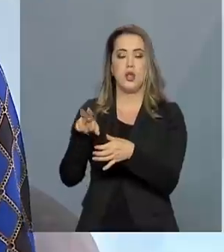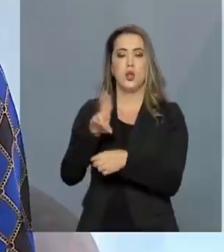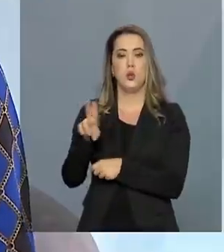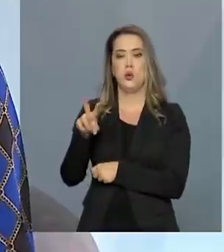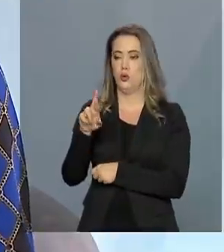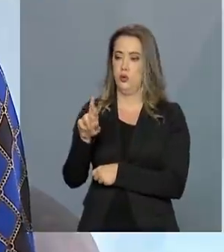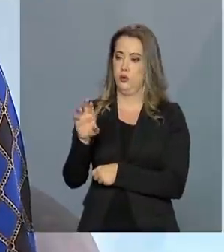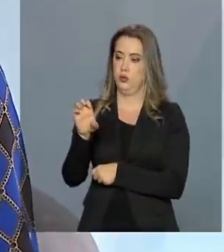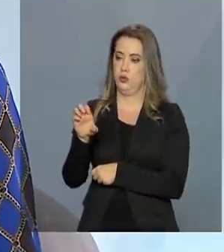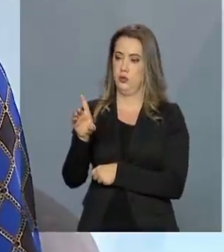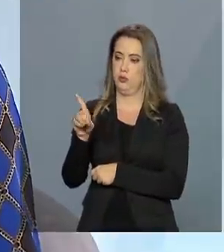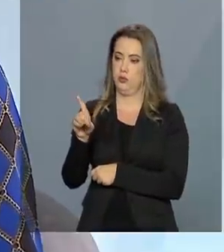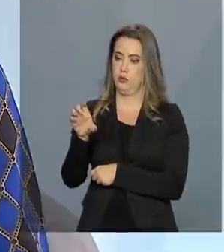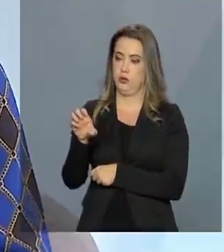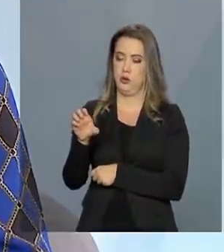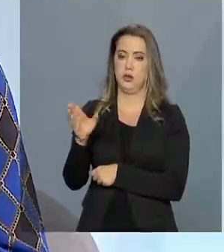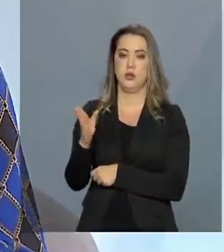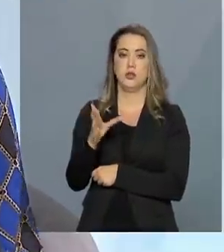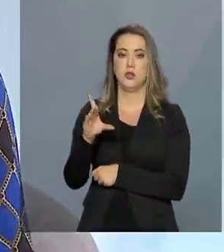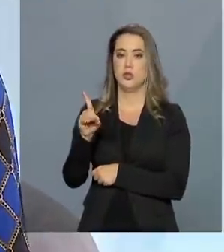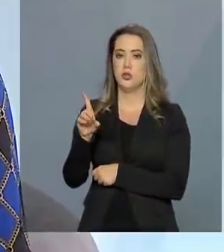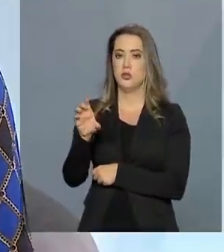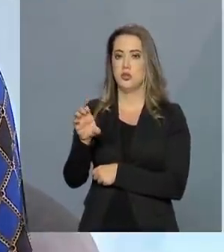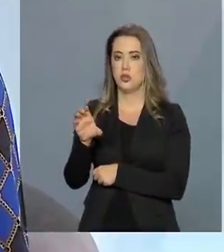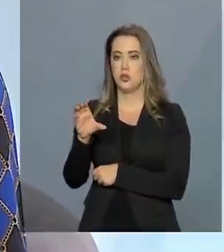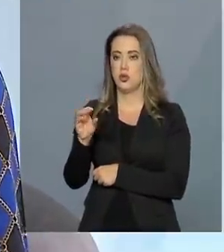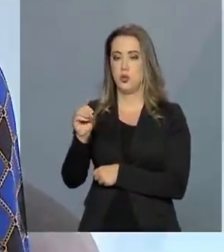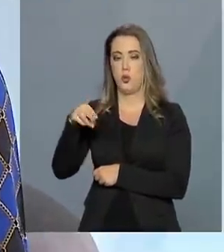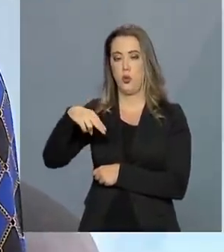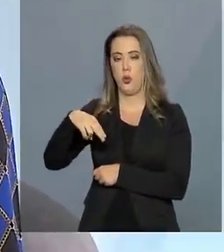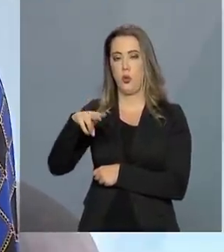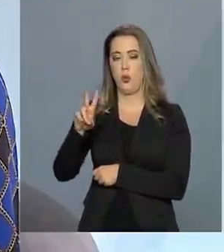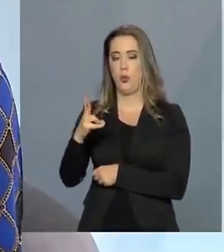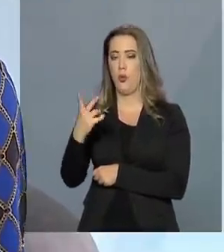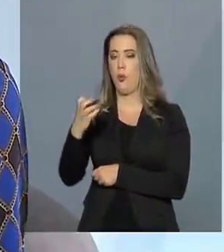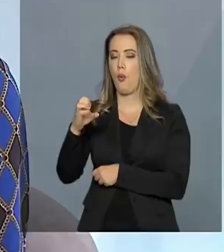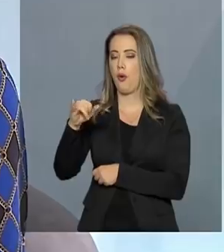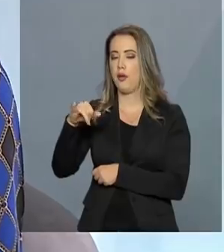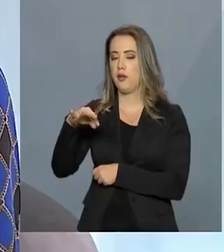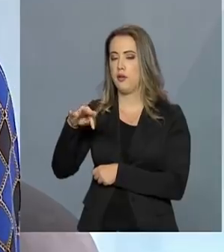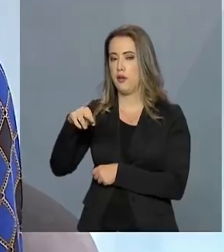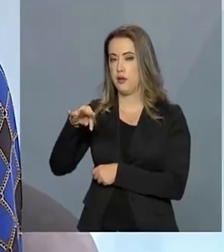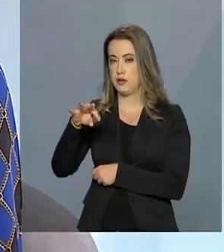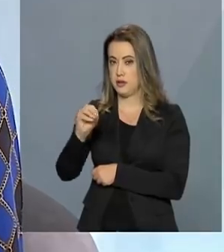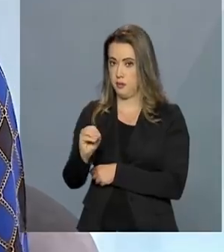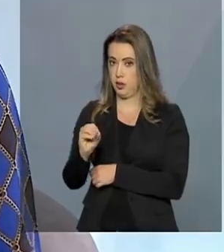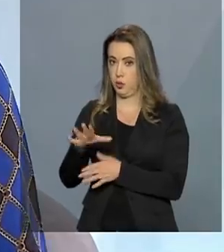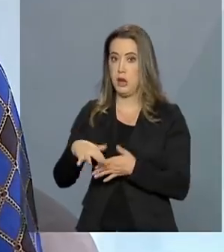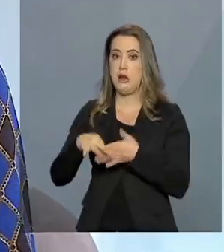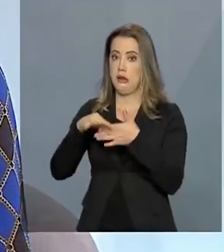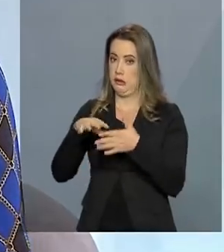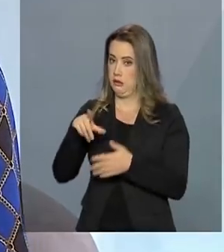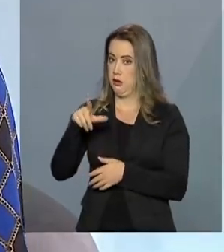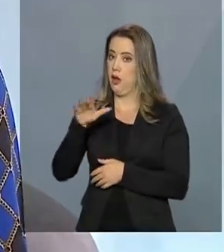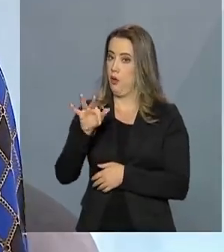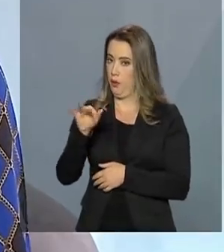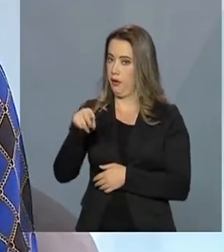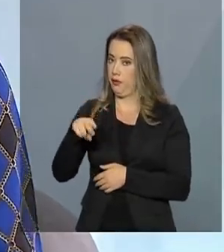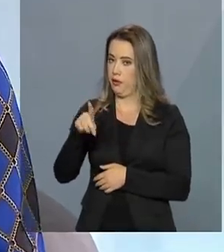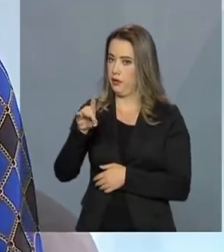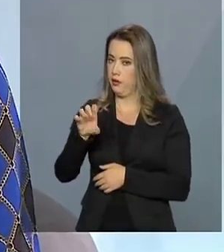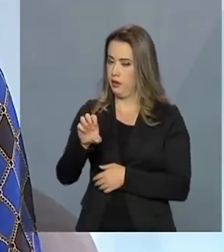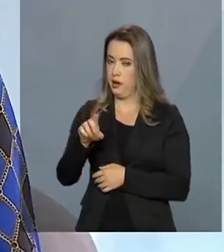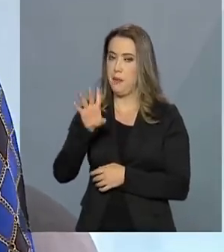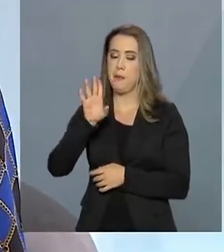Ela vai ser uma plataforma, ela vai ser coordenada pelo FNDE com o objetivo de disseminar